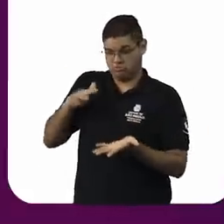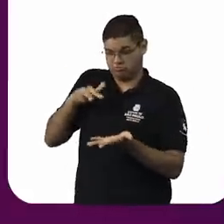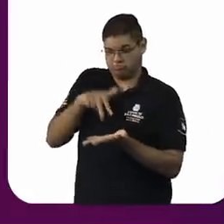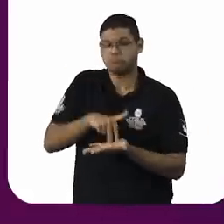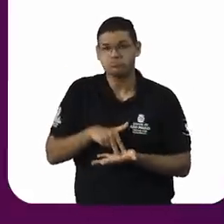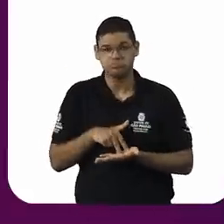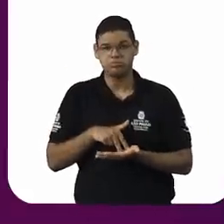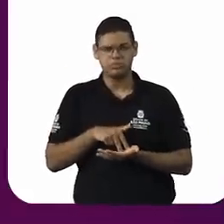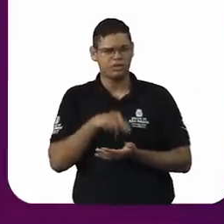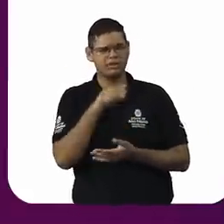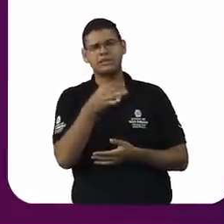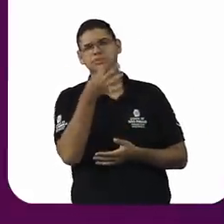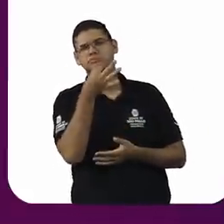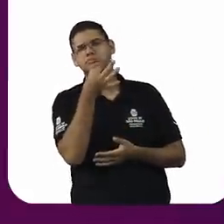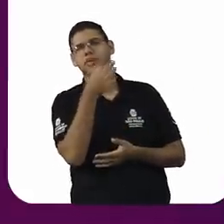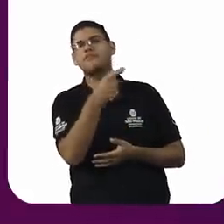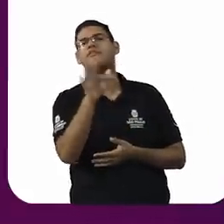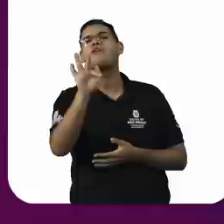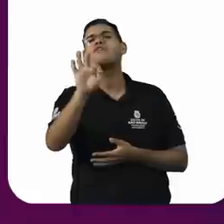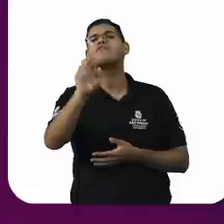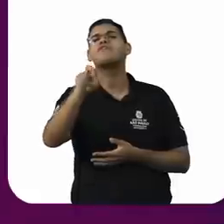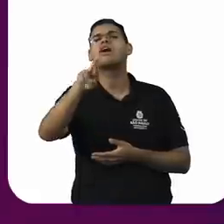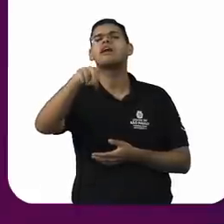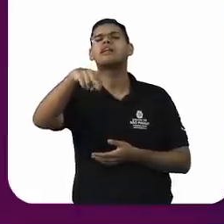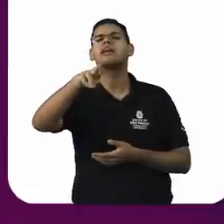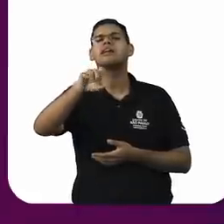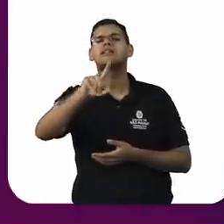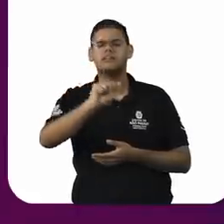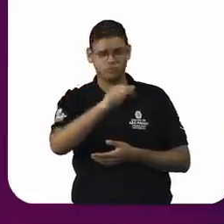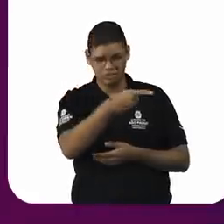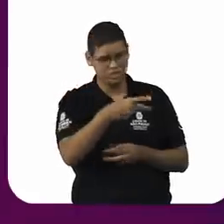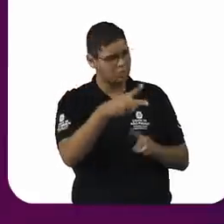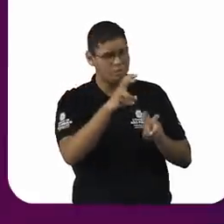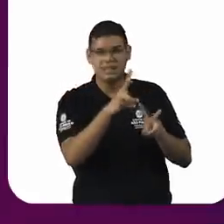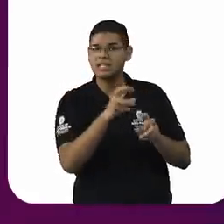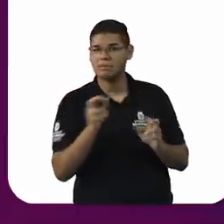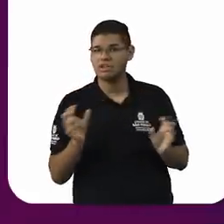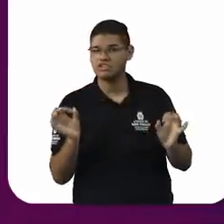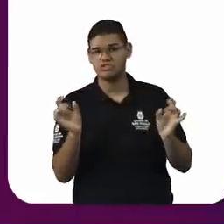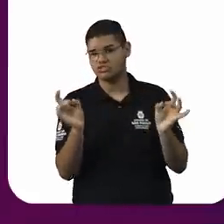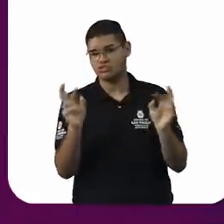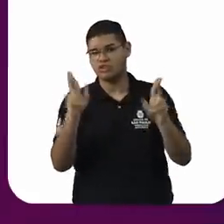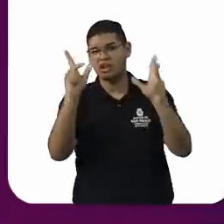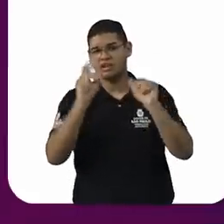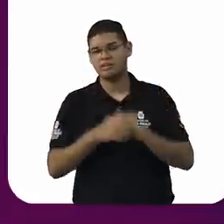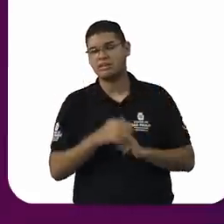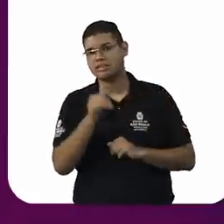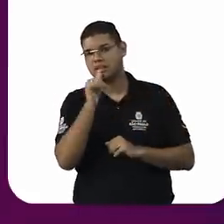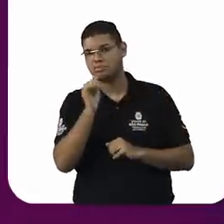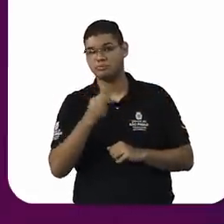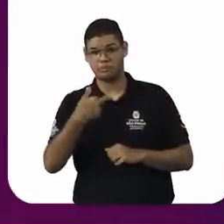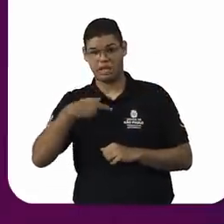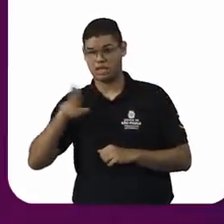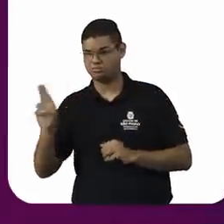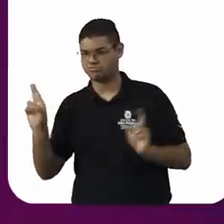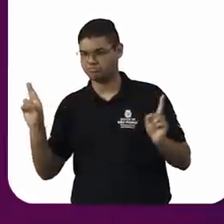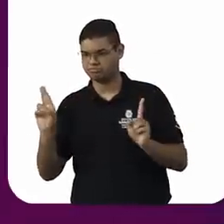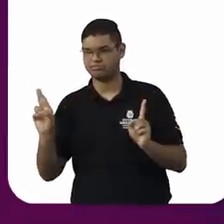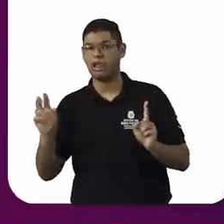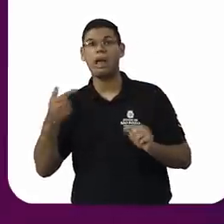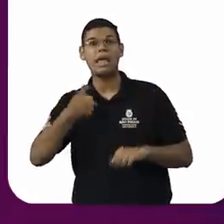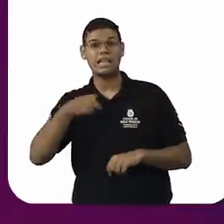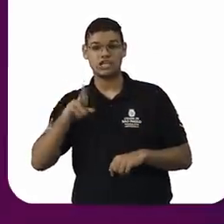Você não vê, Fernanda, por exemplo, a perseguição inversa. Você não vê as pessoas de terreiro perseguindo